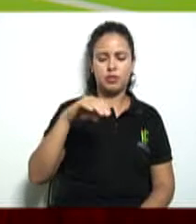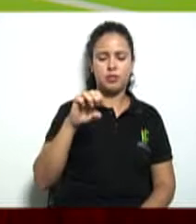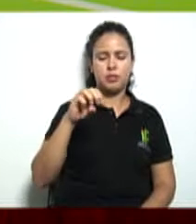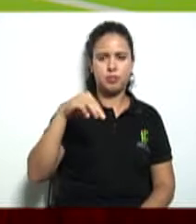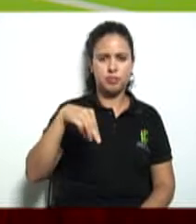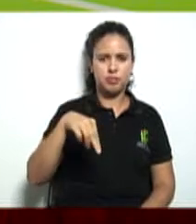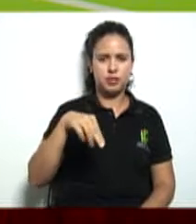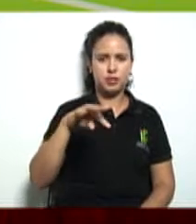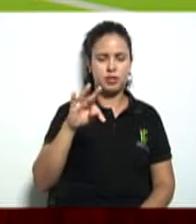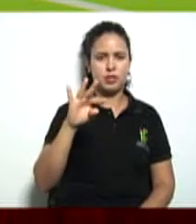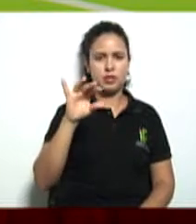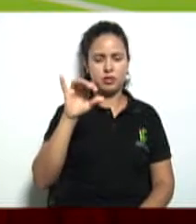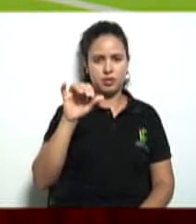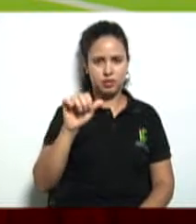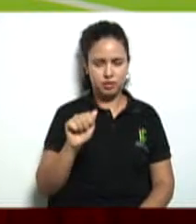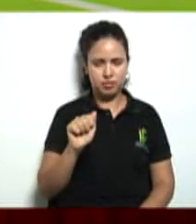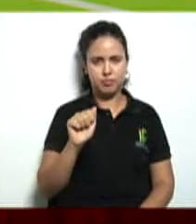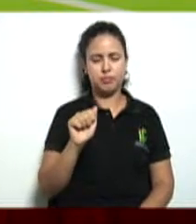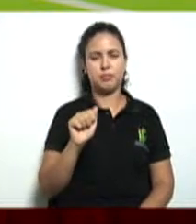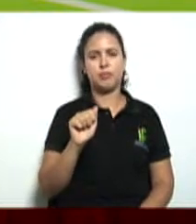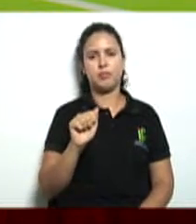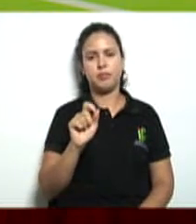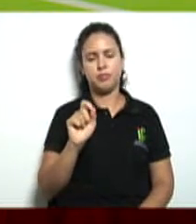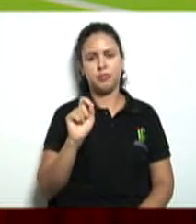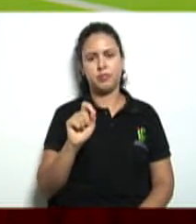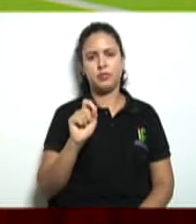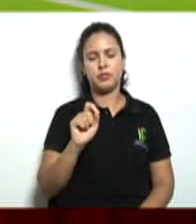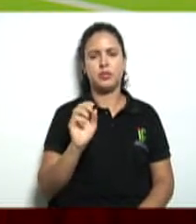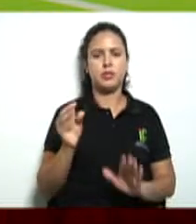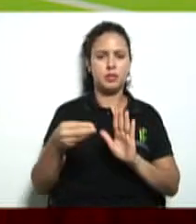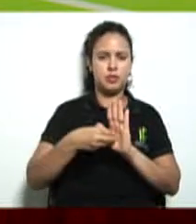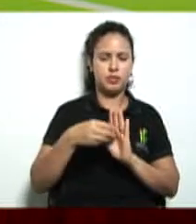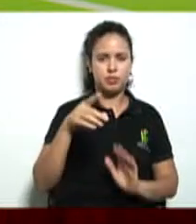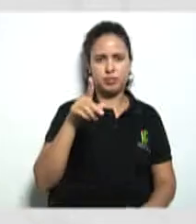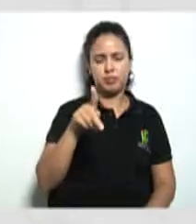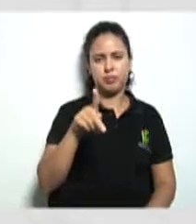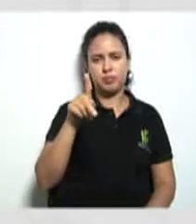pedagógico do curso, que é o PPC, certo? Olha só.